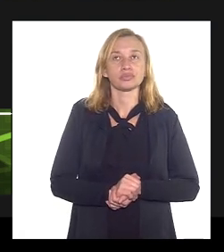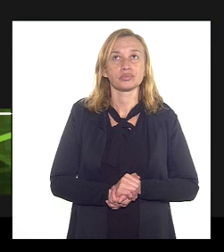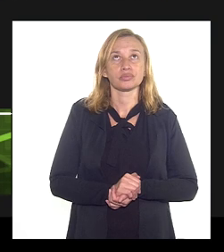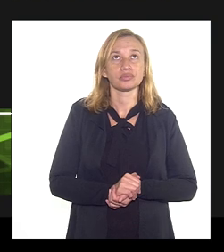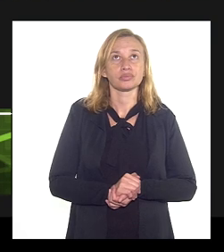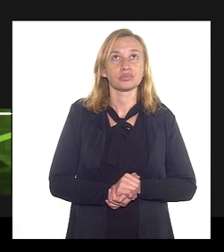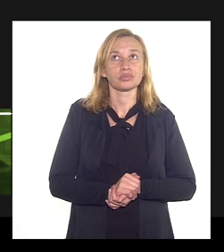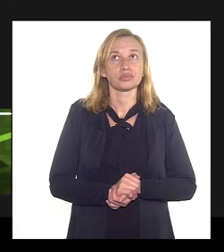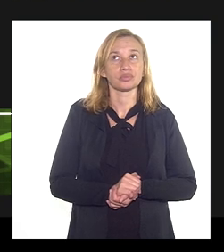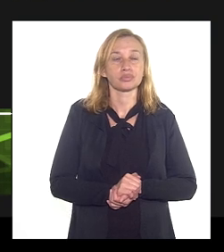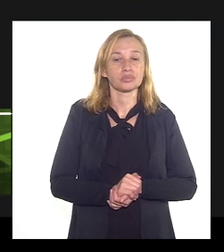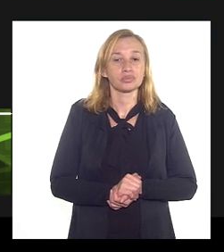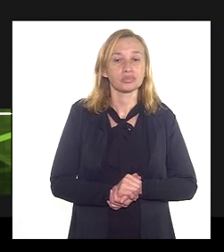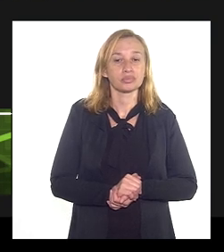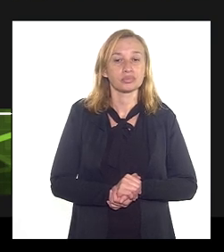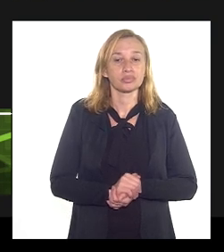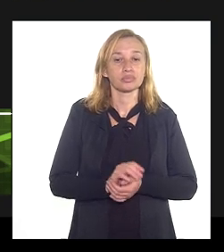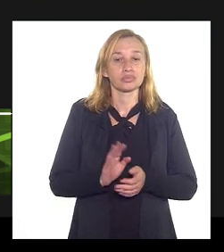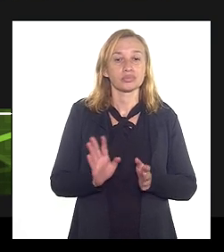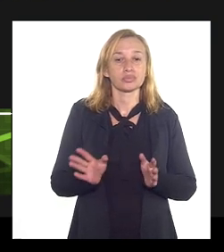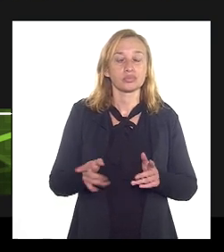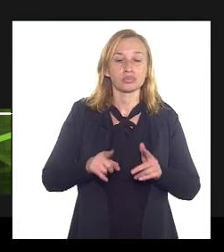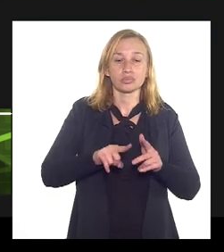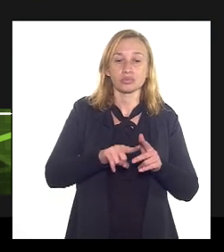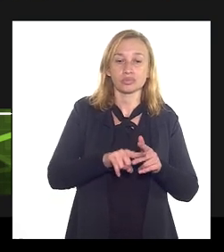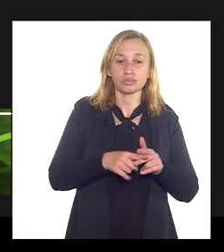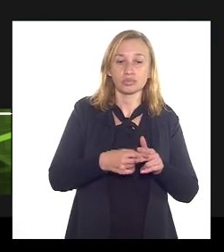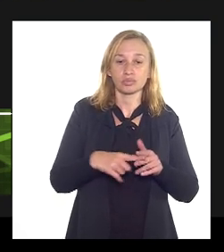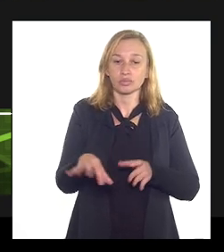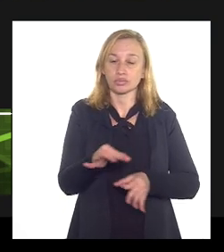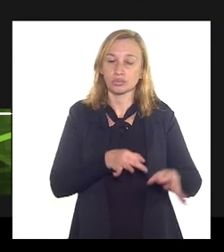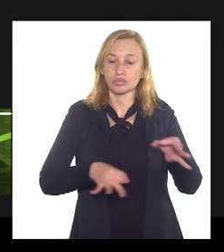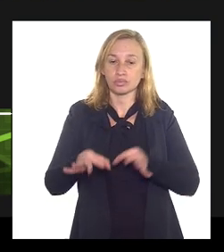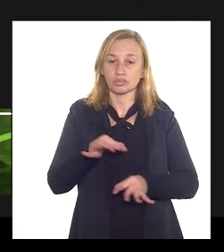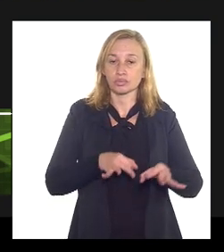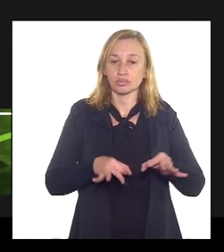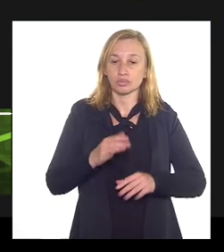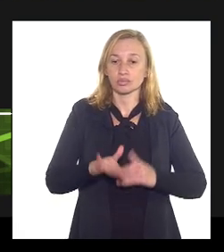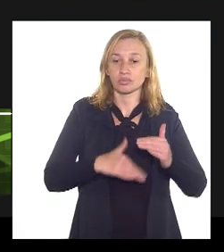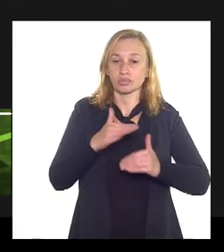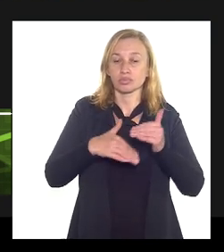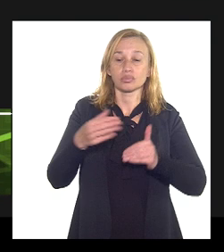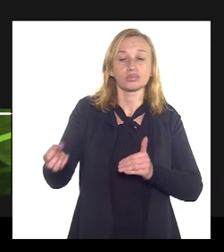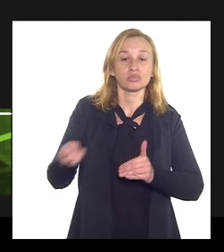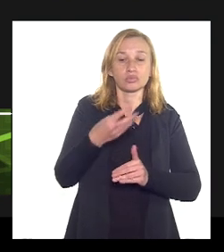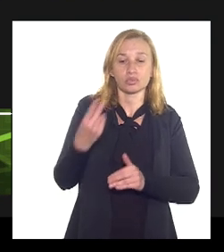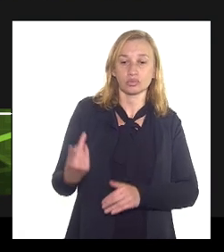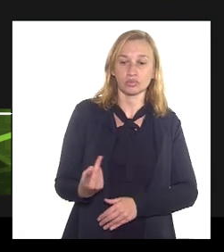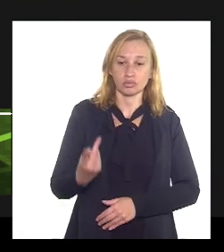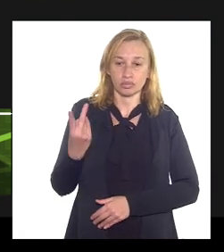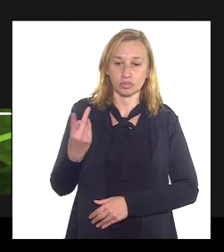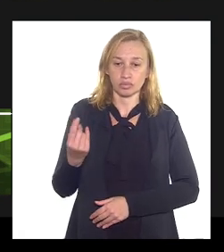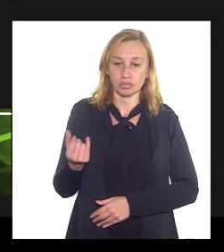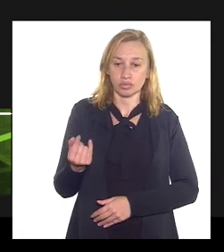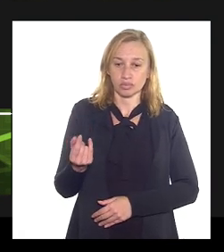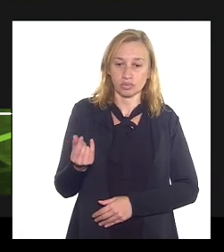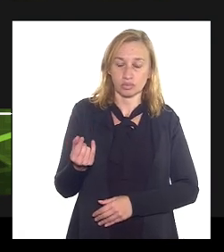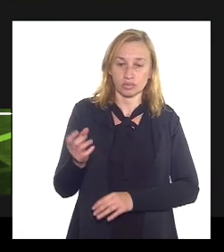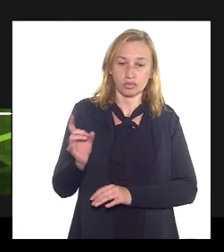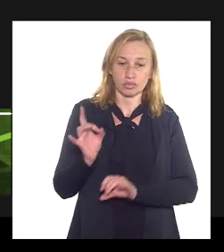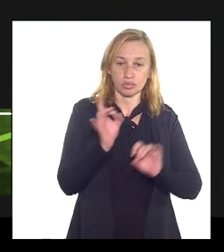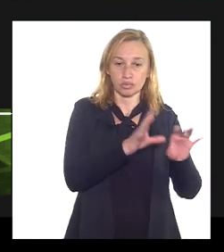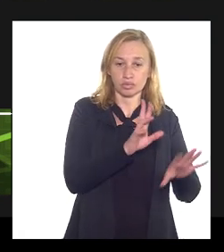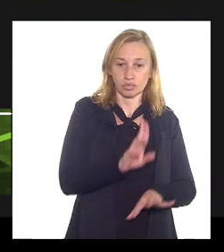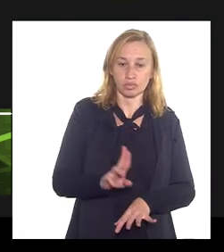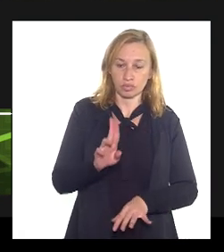haja uma atualização desses planos de desenvolvimento com novos valores de provisionamento de abandono